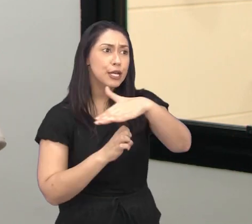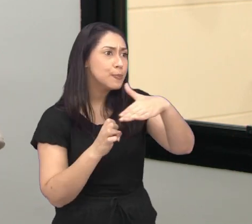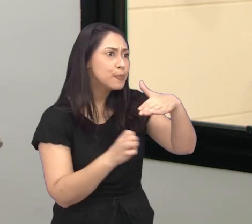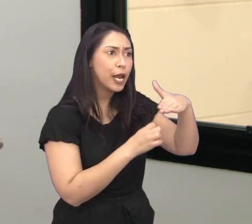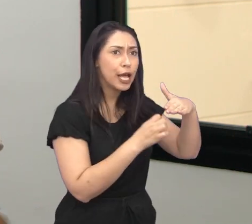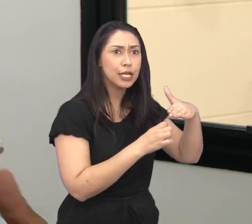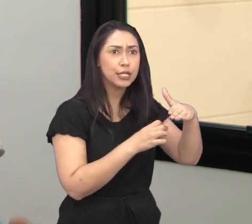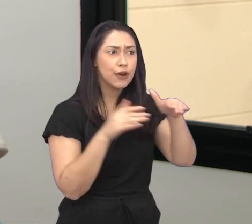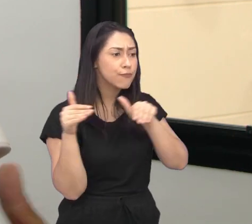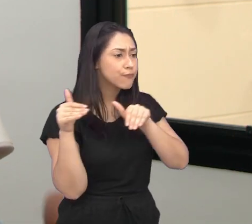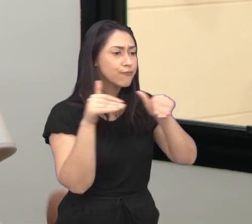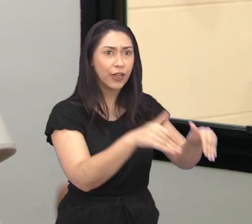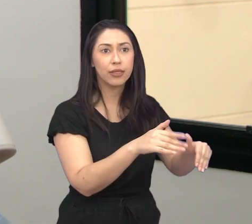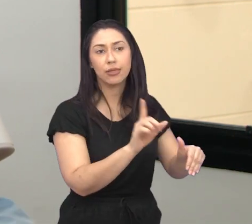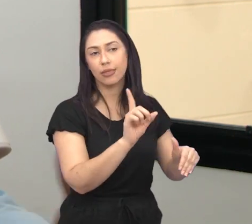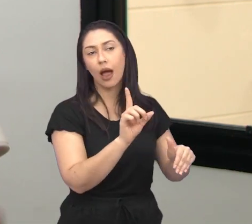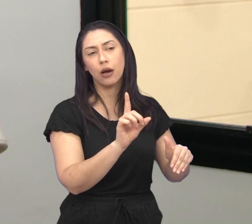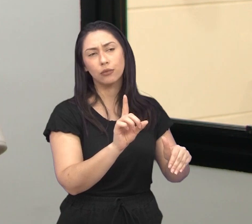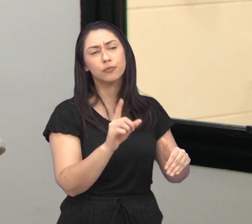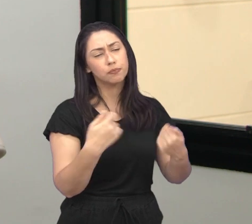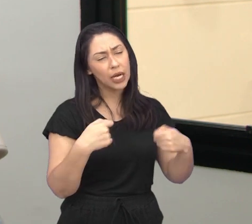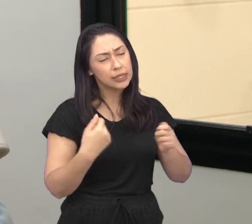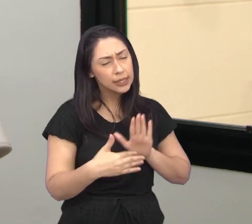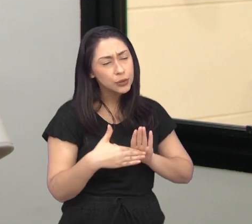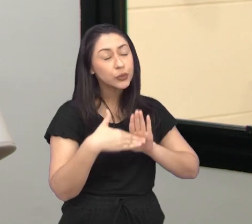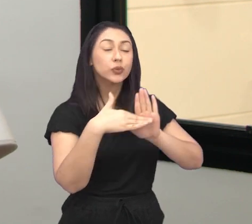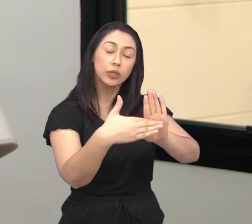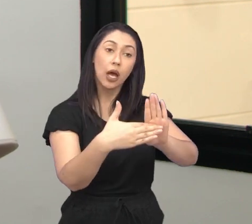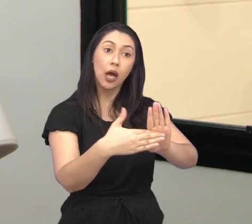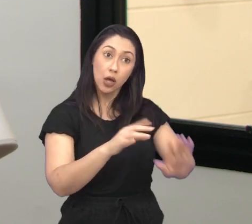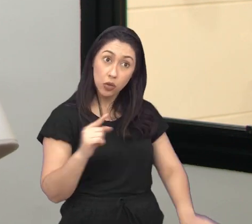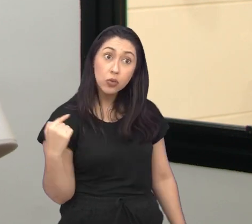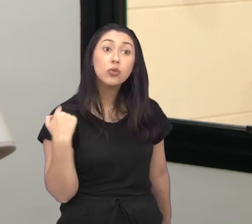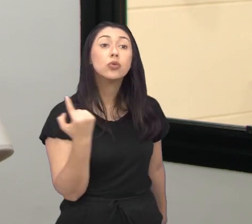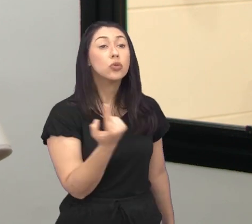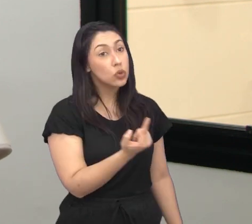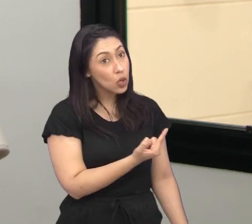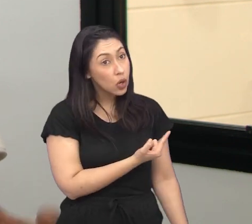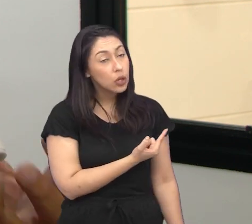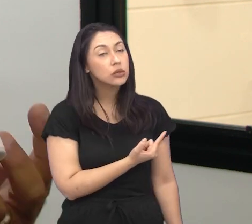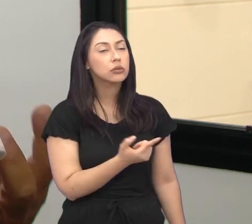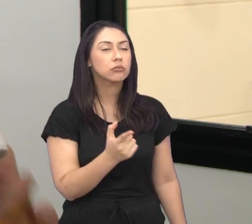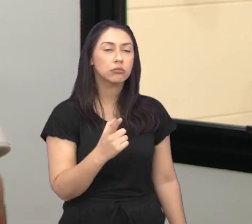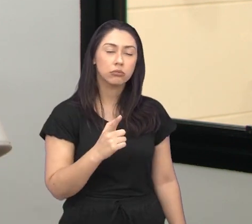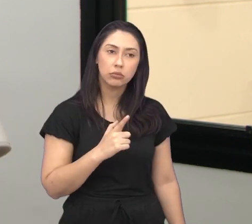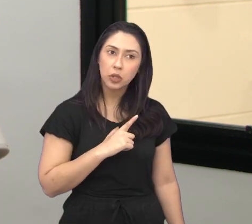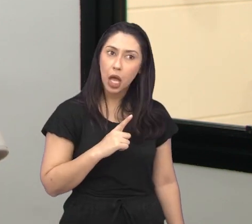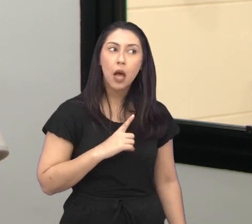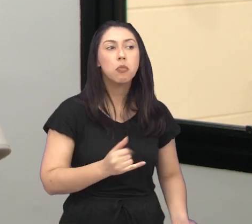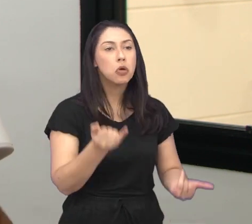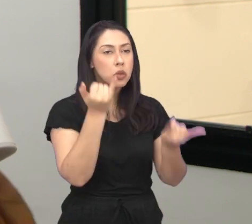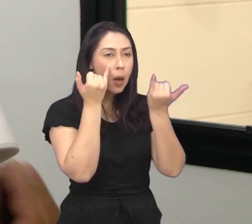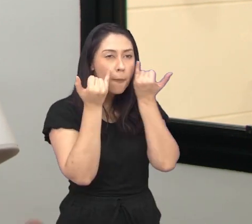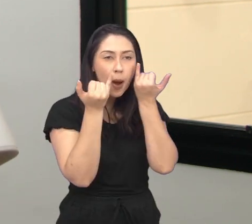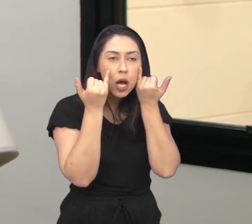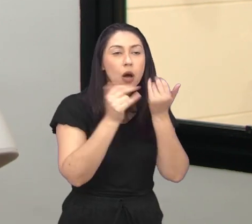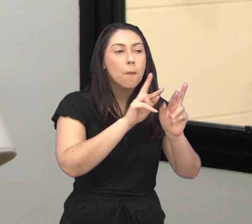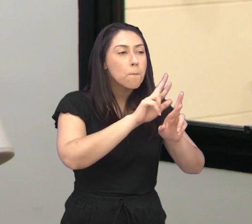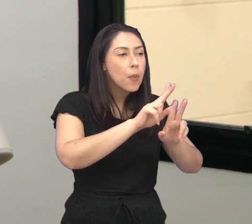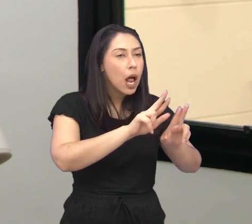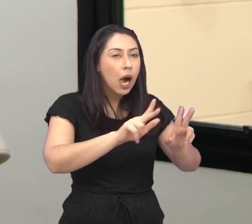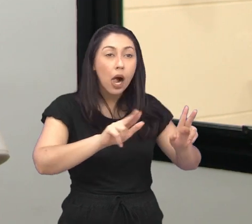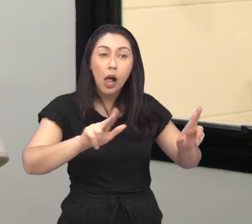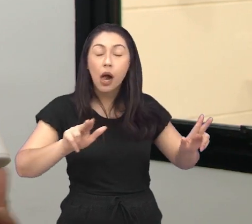pessoas que são ligadas ao turismo possam vir para cá e se estabelecer. Nós temos, sim, uma série de informações,